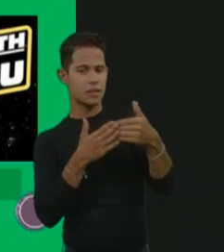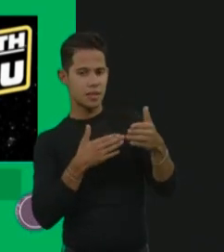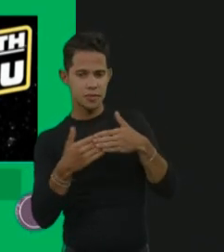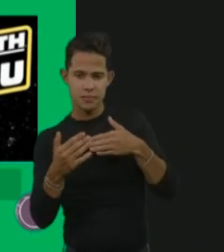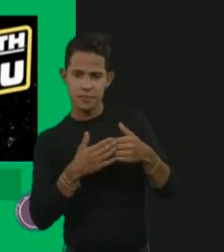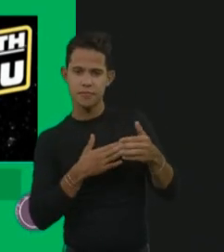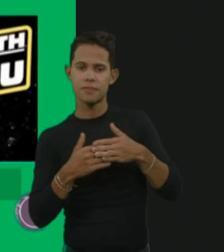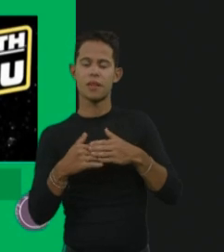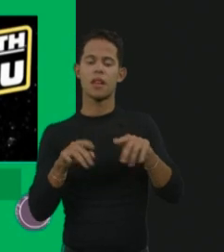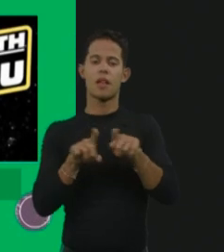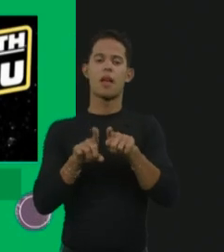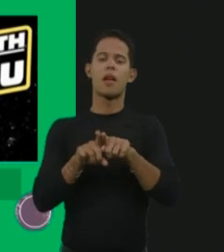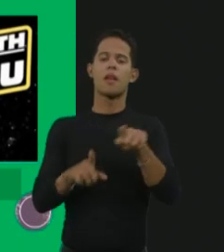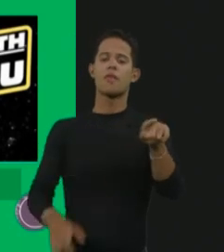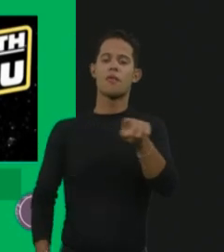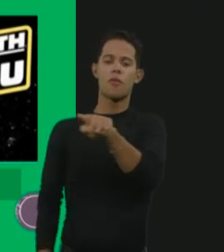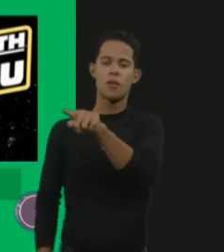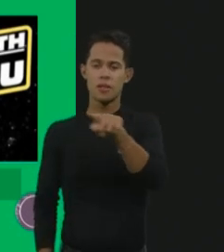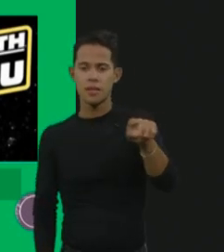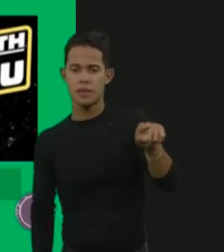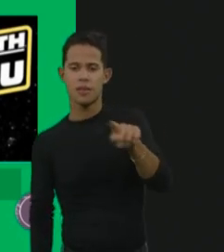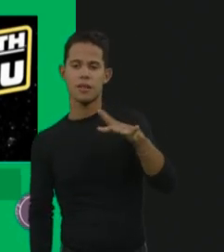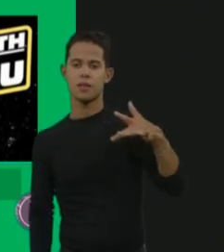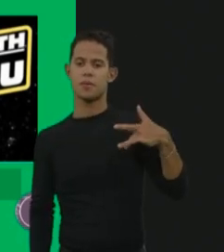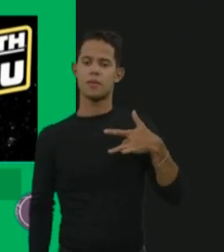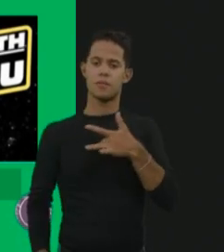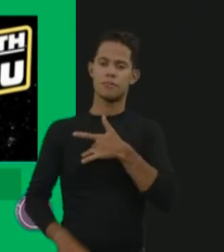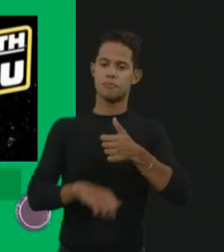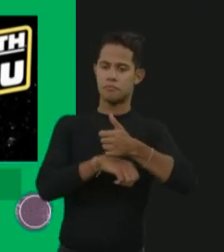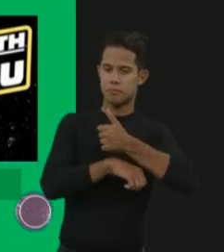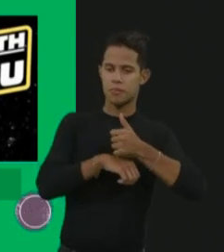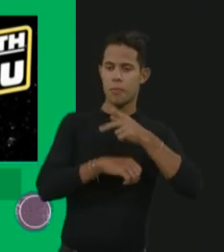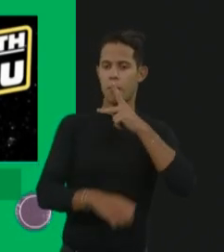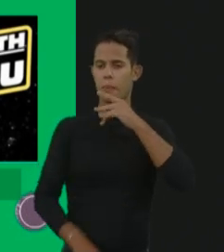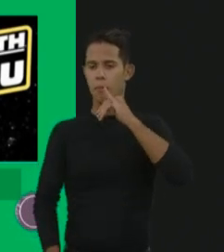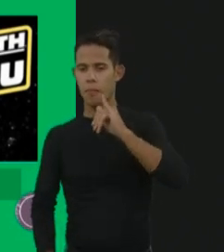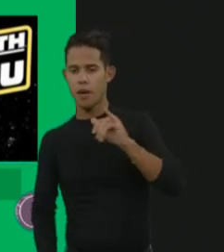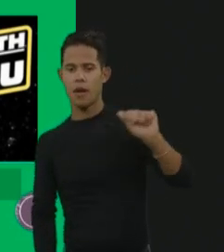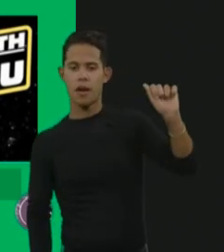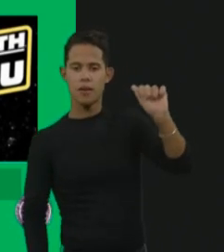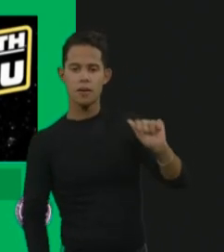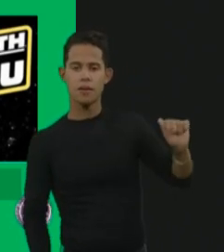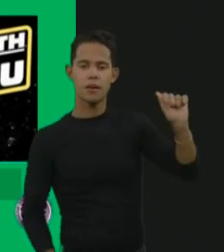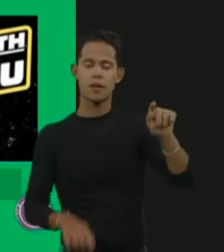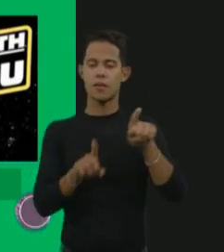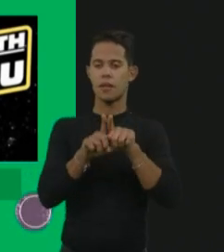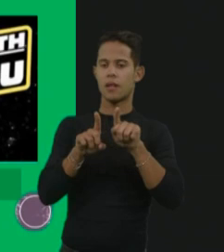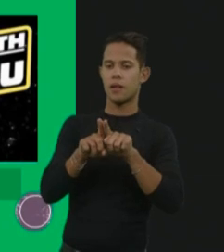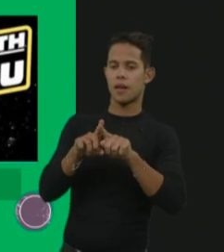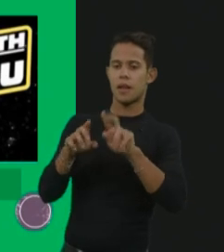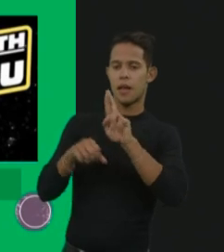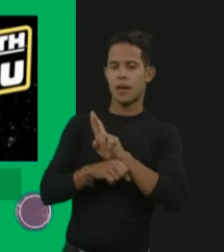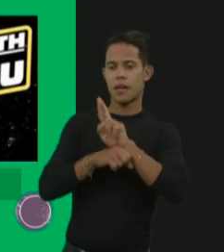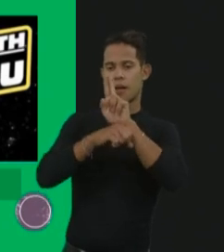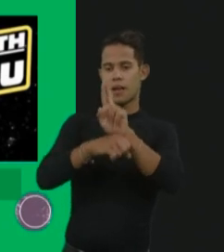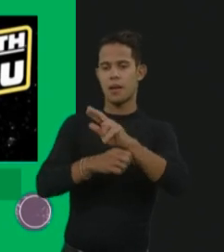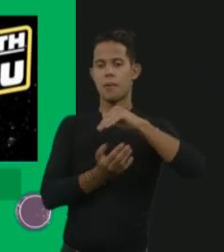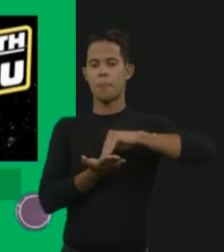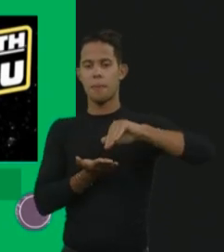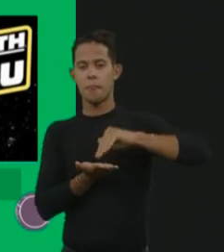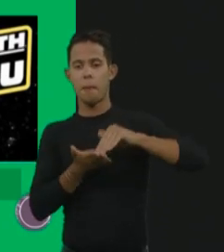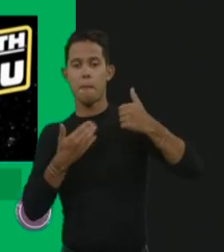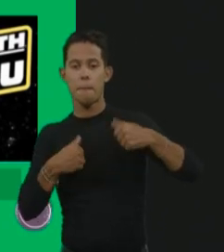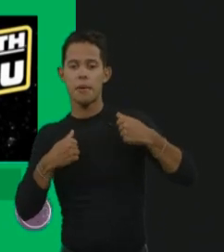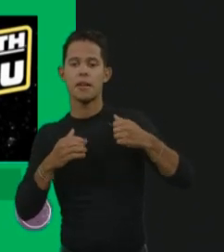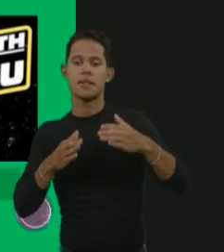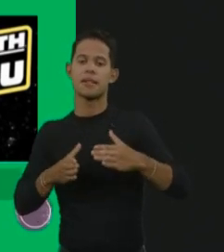E vocês, como profissionais da saúde, pai, associação, representante da secretaria, gente, a gente precisa ampliar. Só que a gente tem que saber